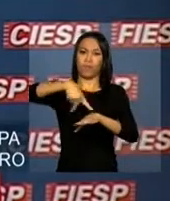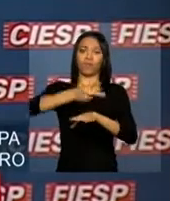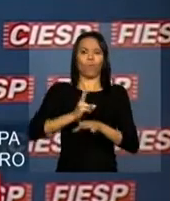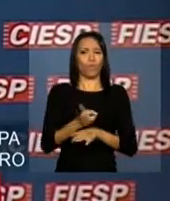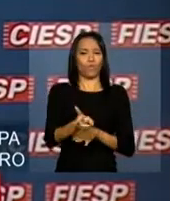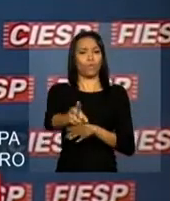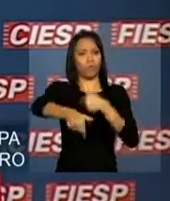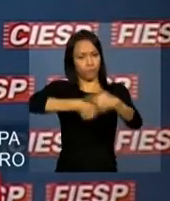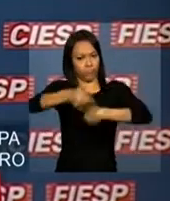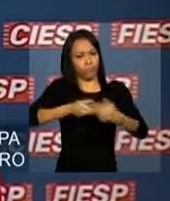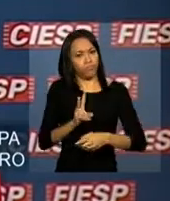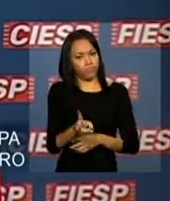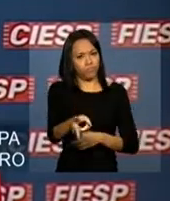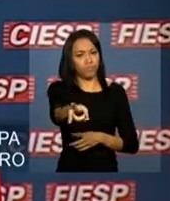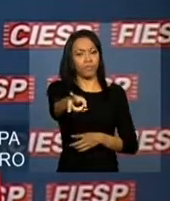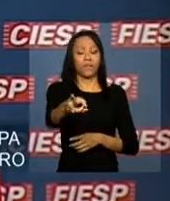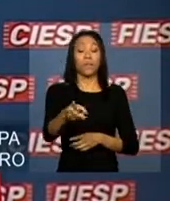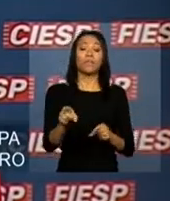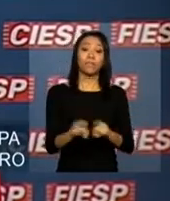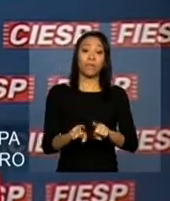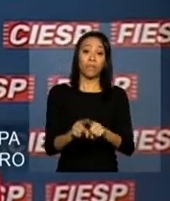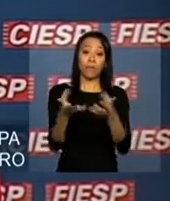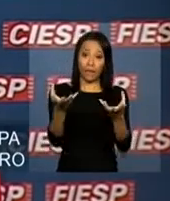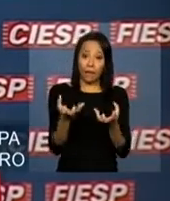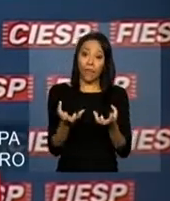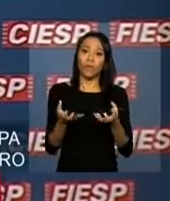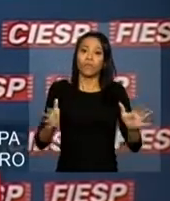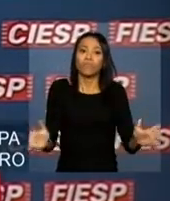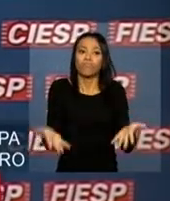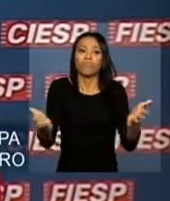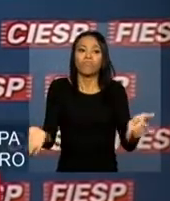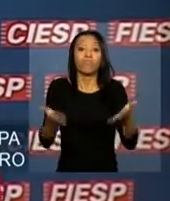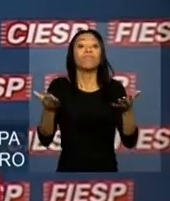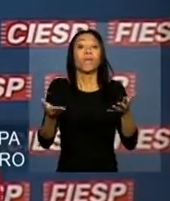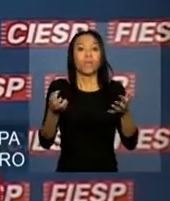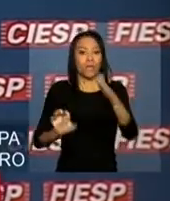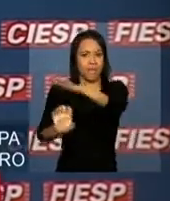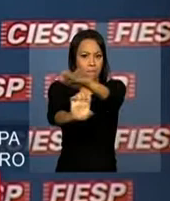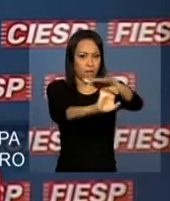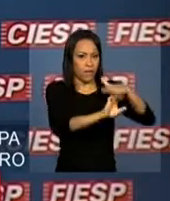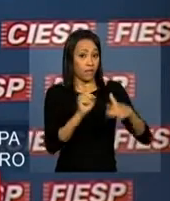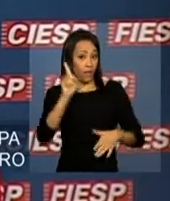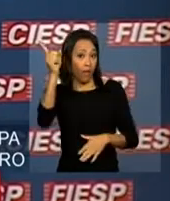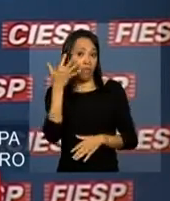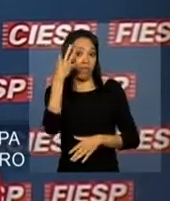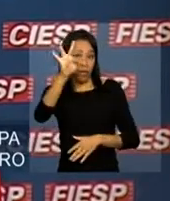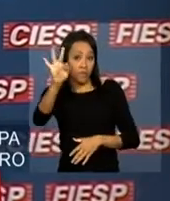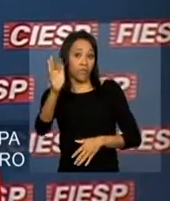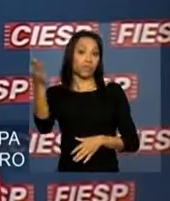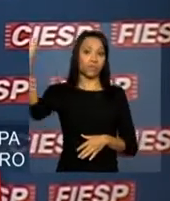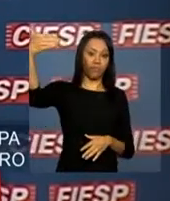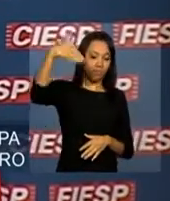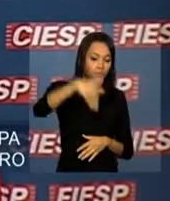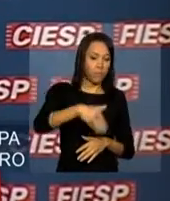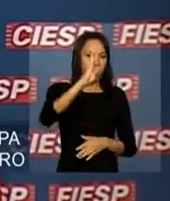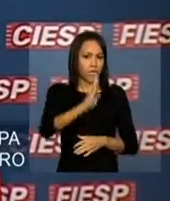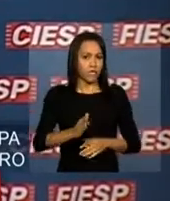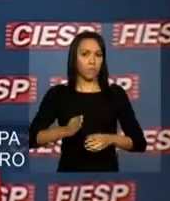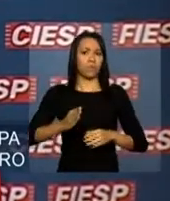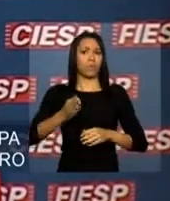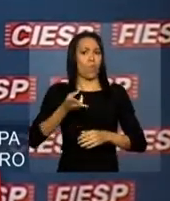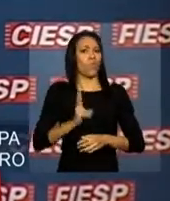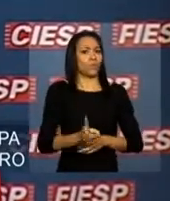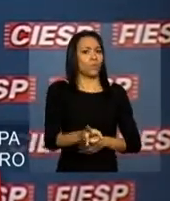Quero, especialmente, estimular empresas francesas a ampliarem seus investimentos no